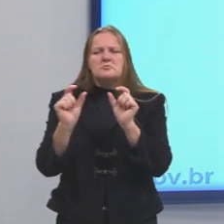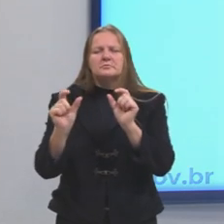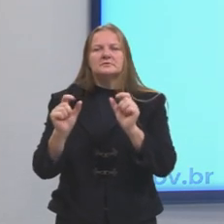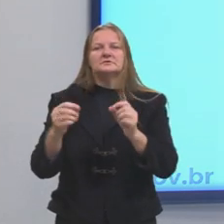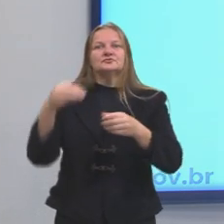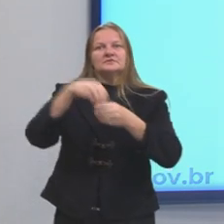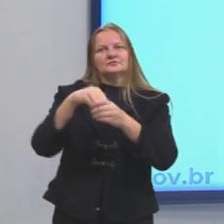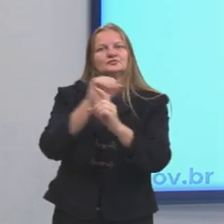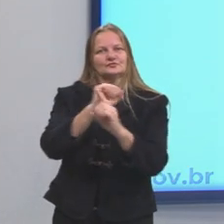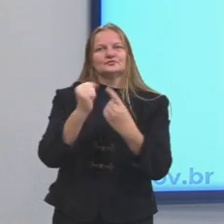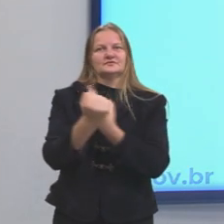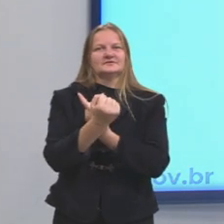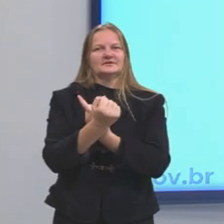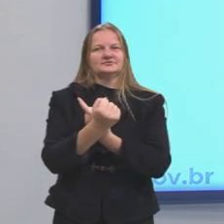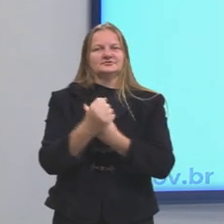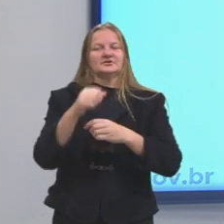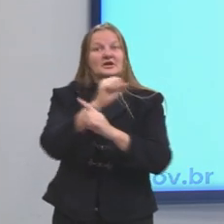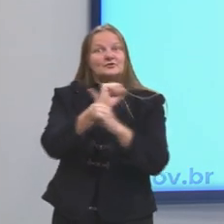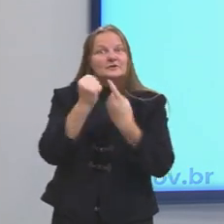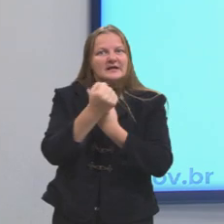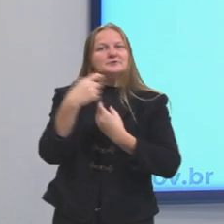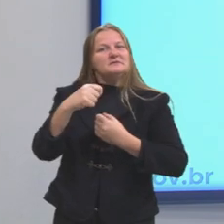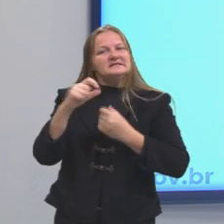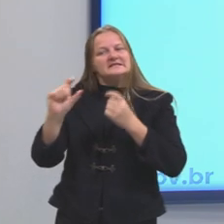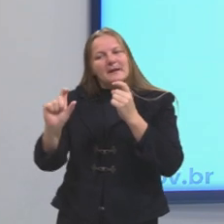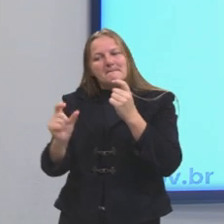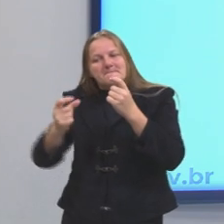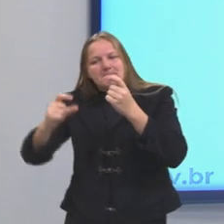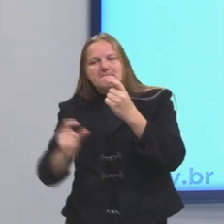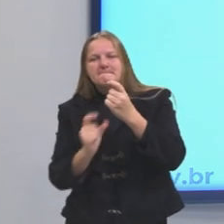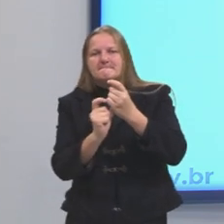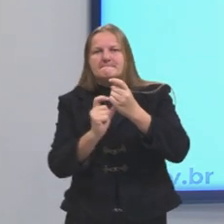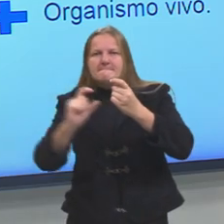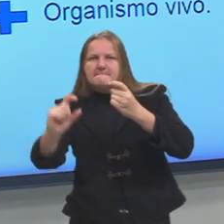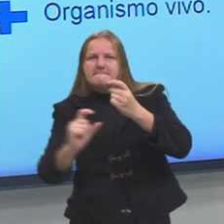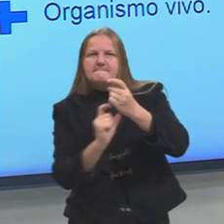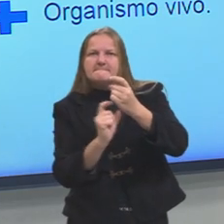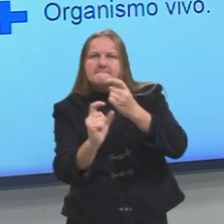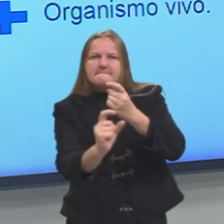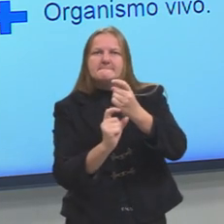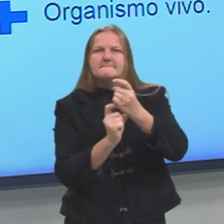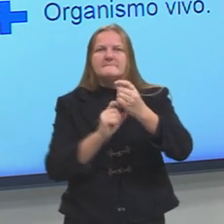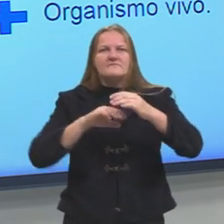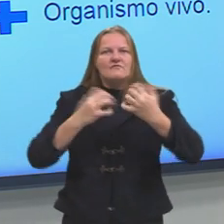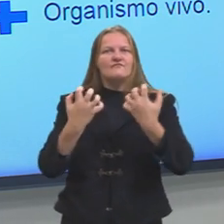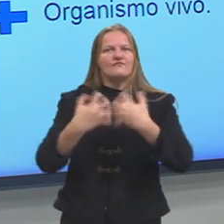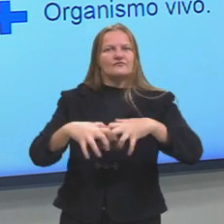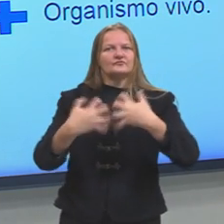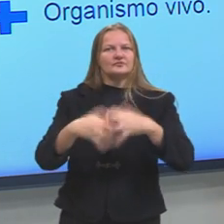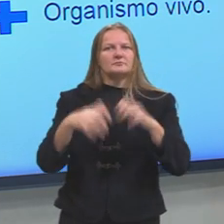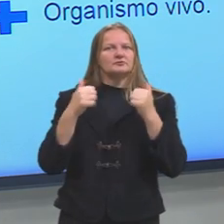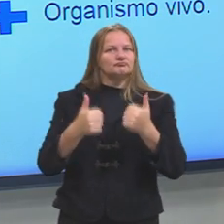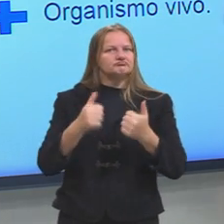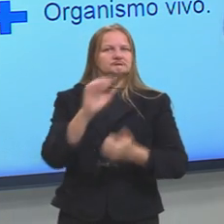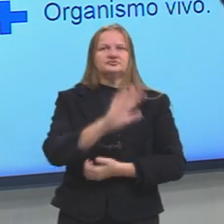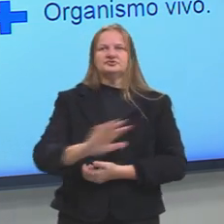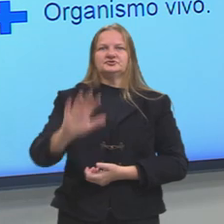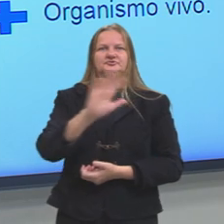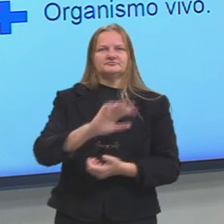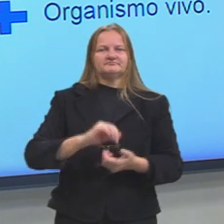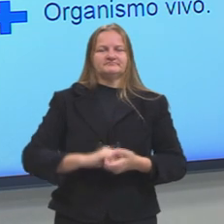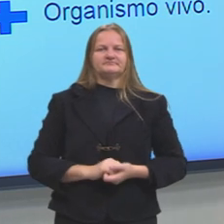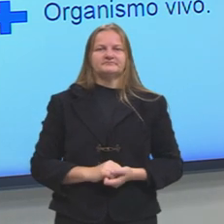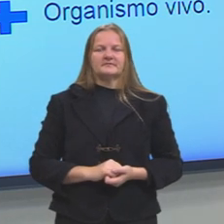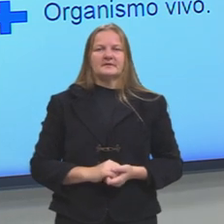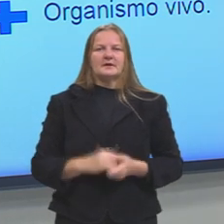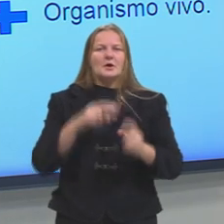que o todo precise das partes. O todo precise dos indivíduos para funcionar, certo? Nessa perspectiva do